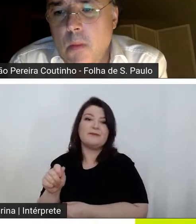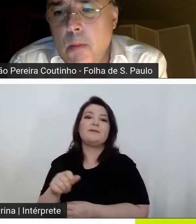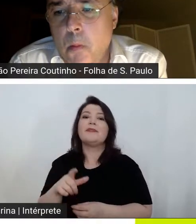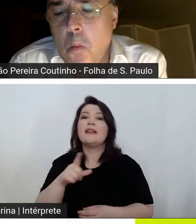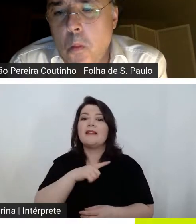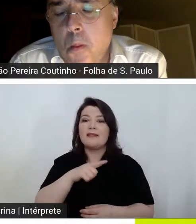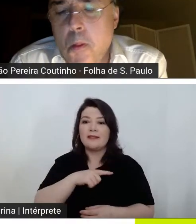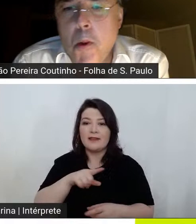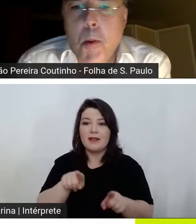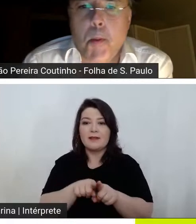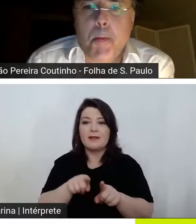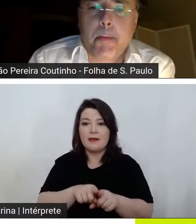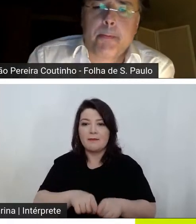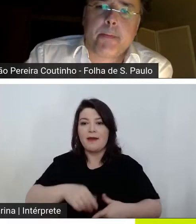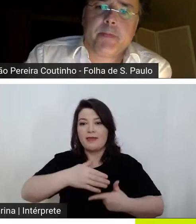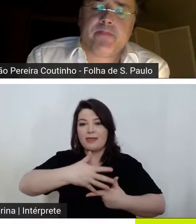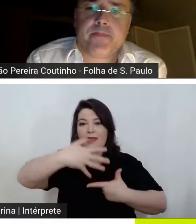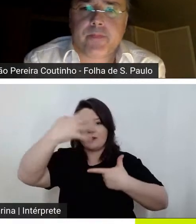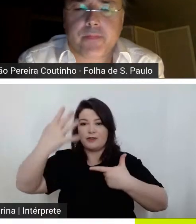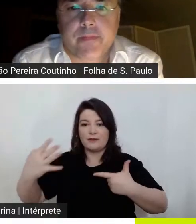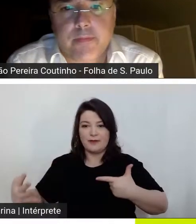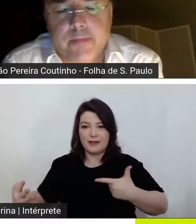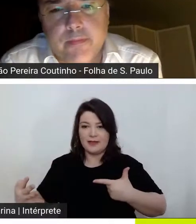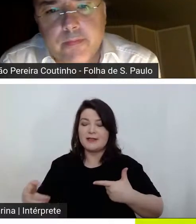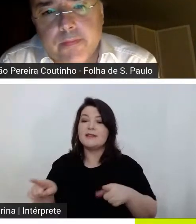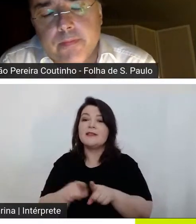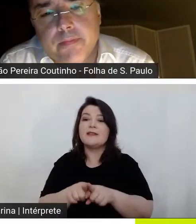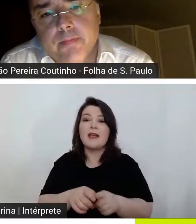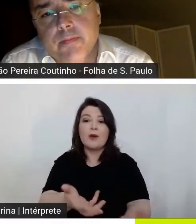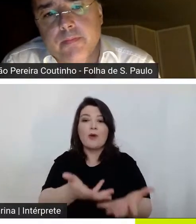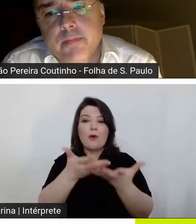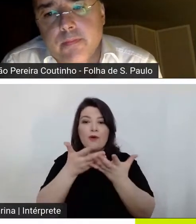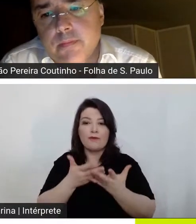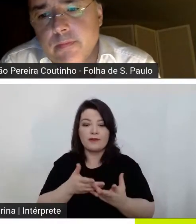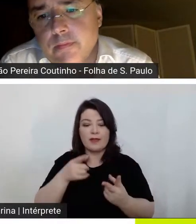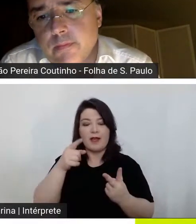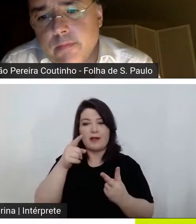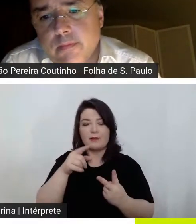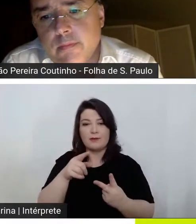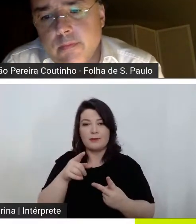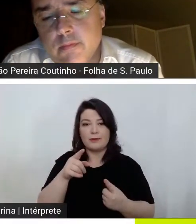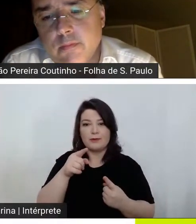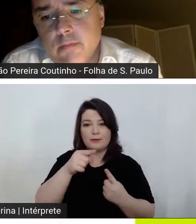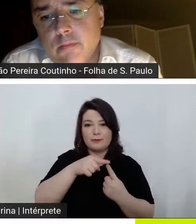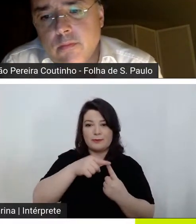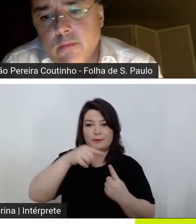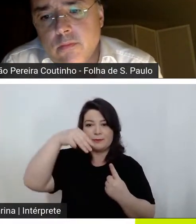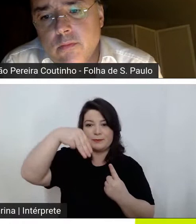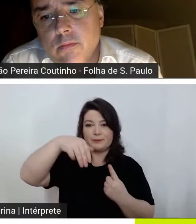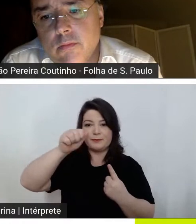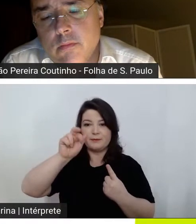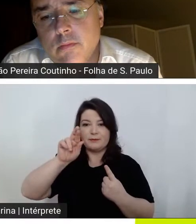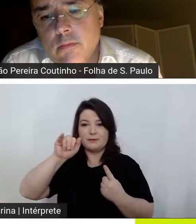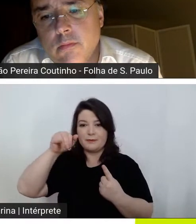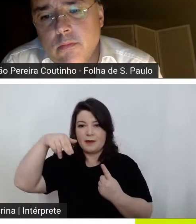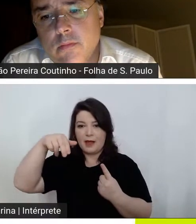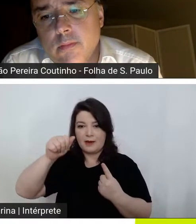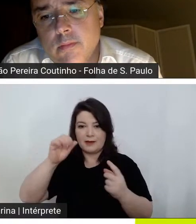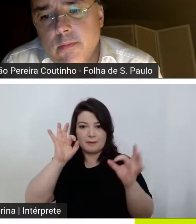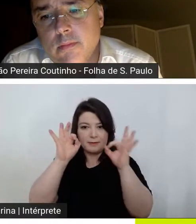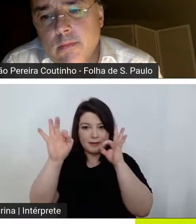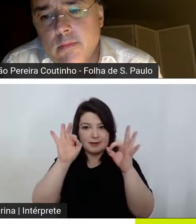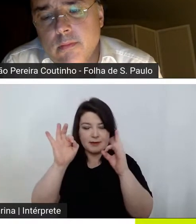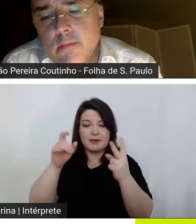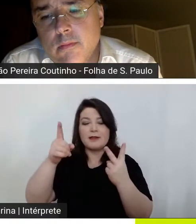NetMorix os convidados que vão debater vão ser a psicanalista Marina Combilenck e a